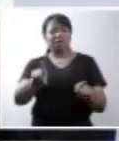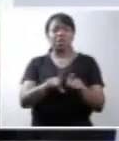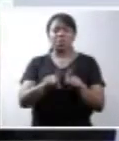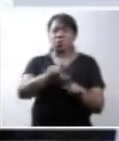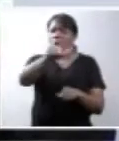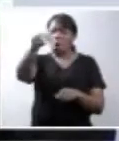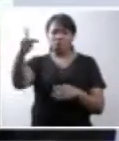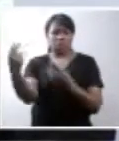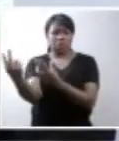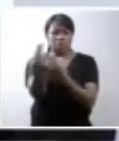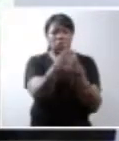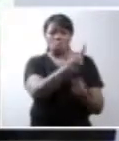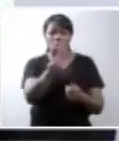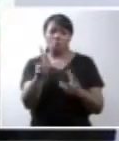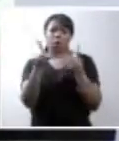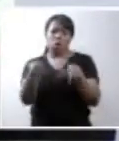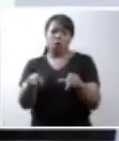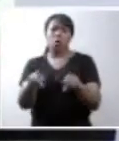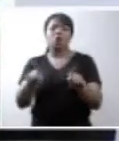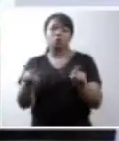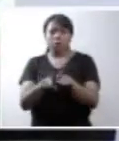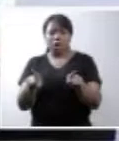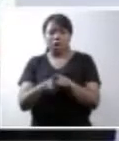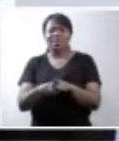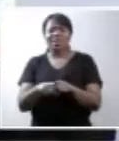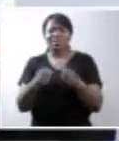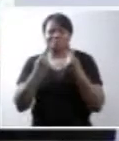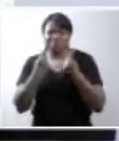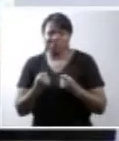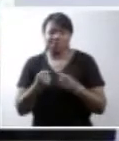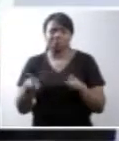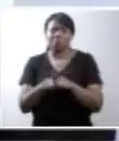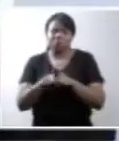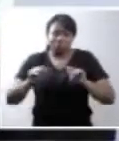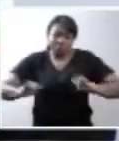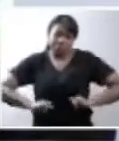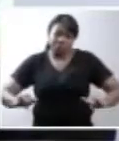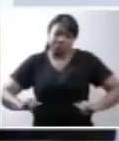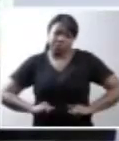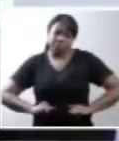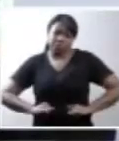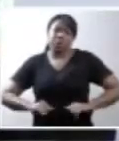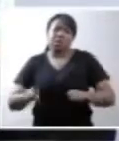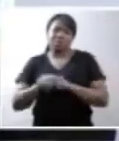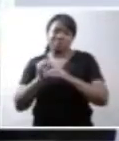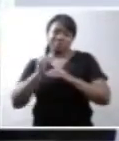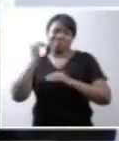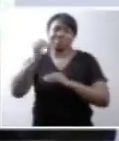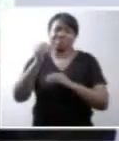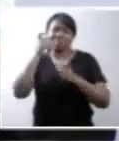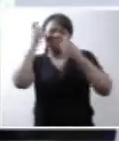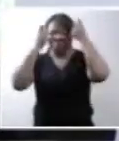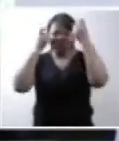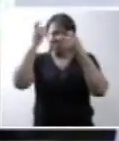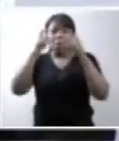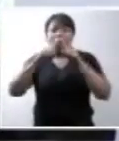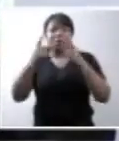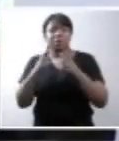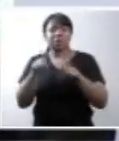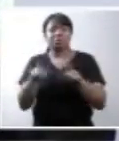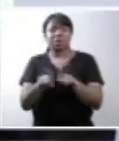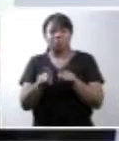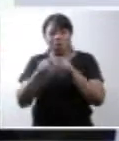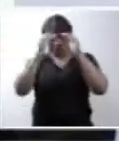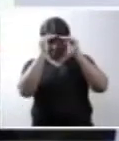aquietar dos acontecimentos, a atenuação do peso do sofrimento e a supressão da tortura. Mas estará também